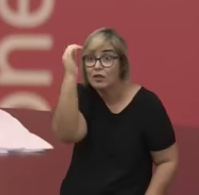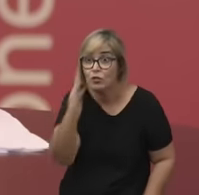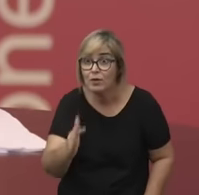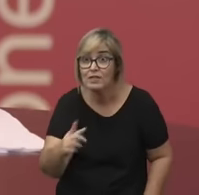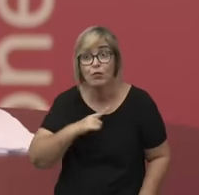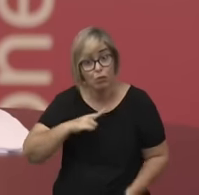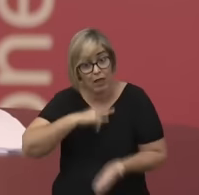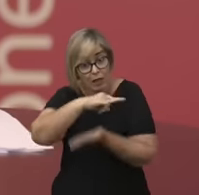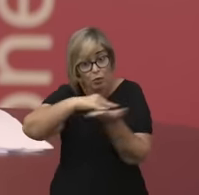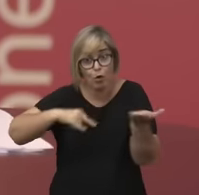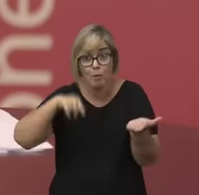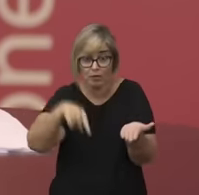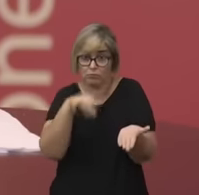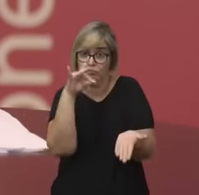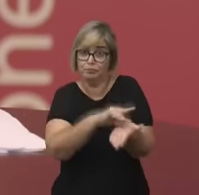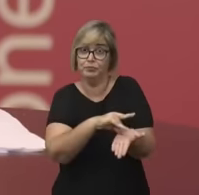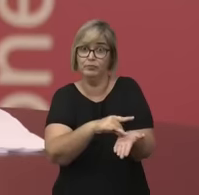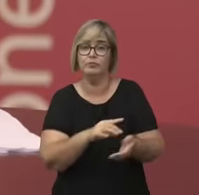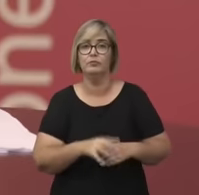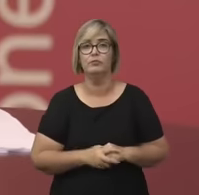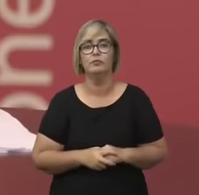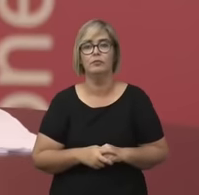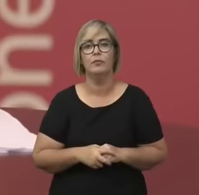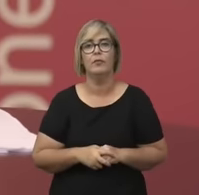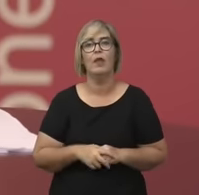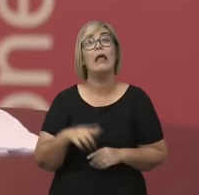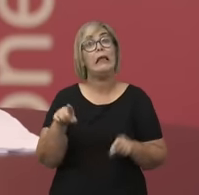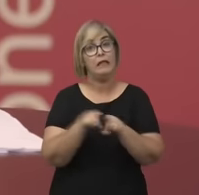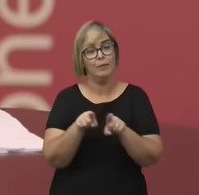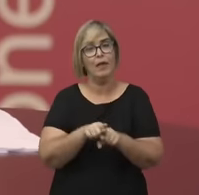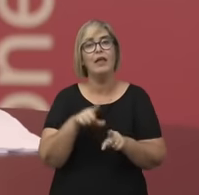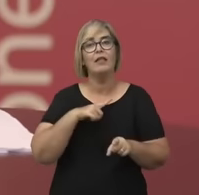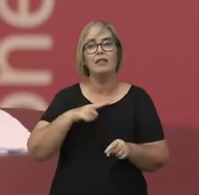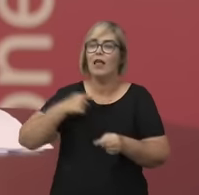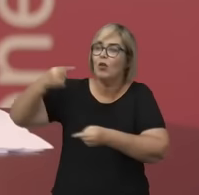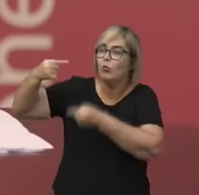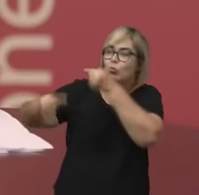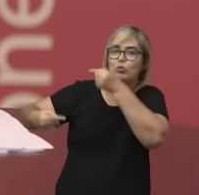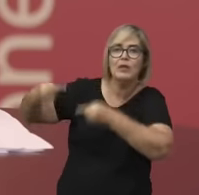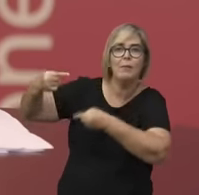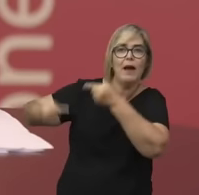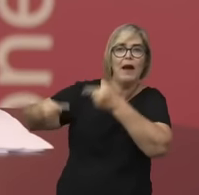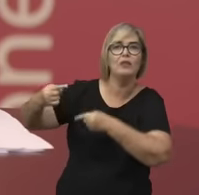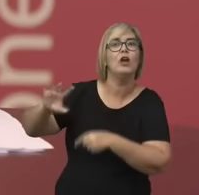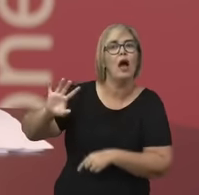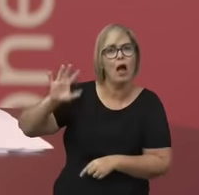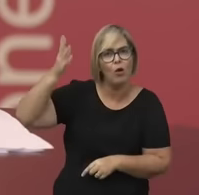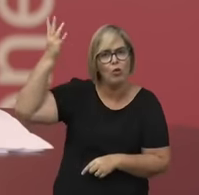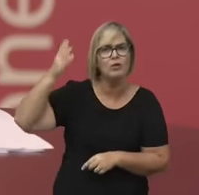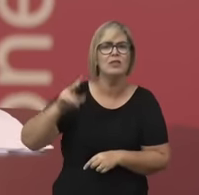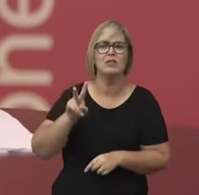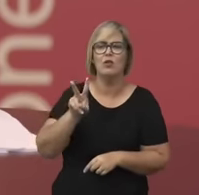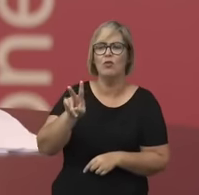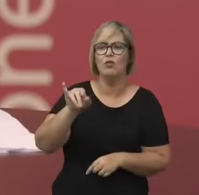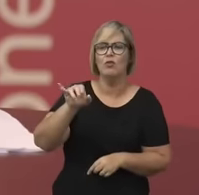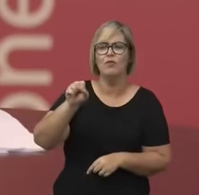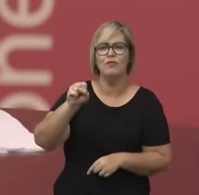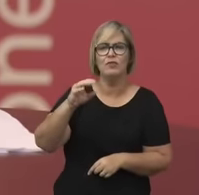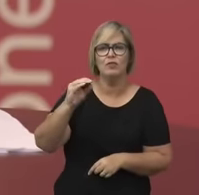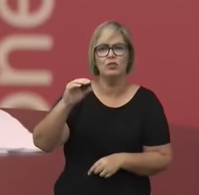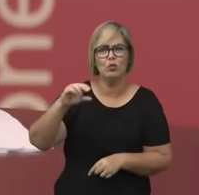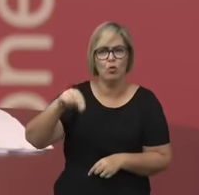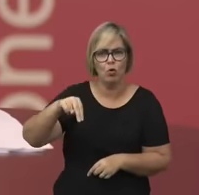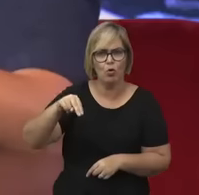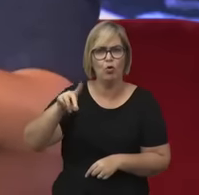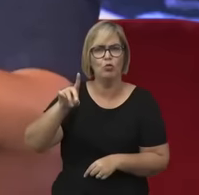é uma coisa incrível. E aí, o que tem documentado também é o debate que aconteceu no Senado entre Visconde Cairu, Marquês Maricá e